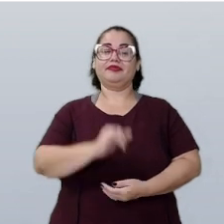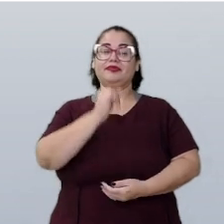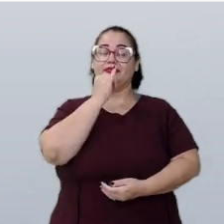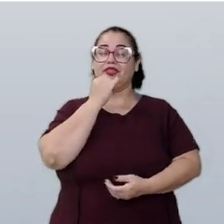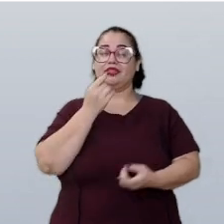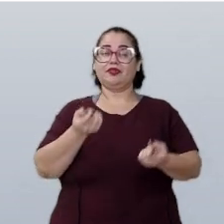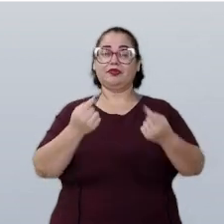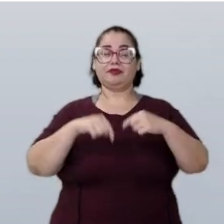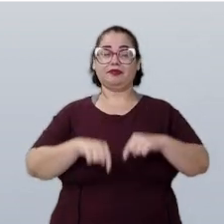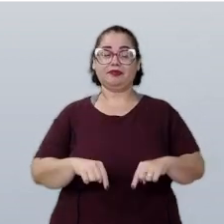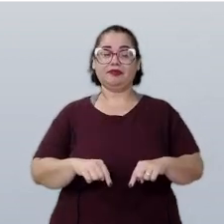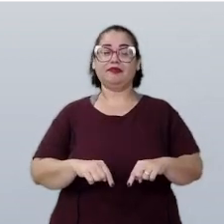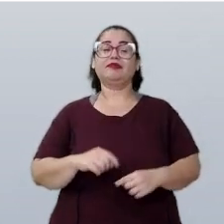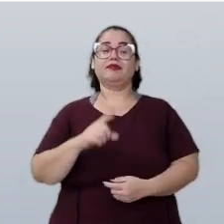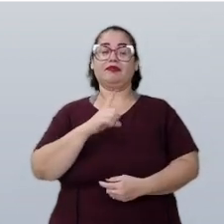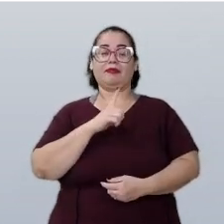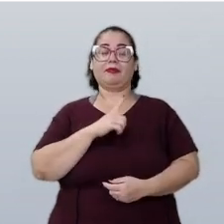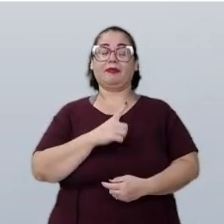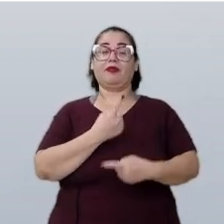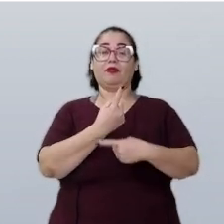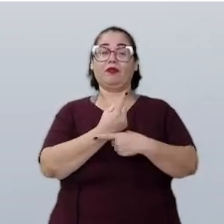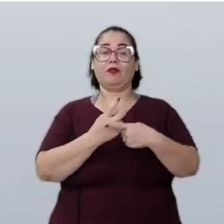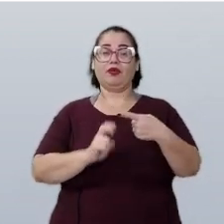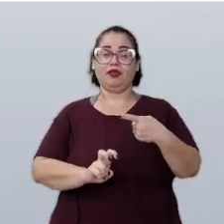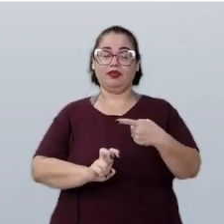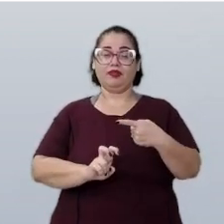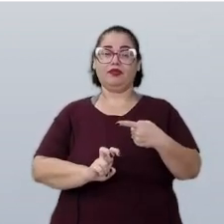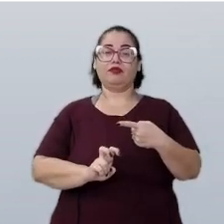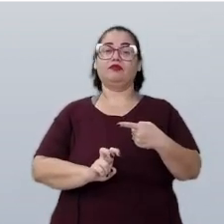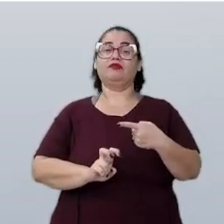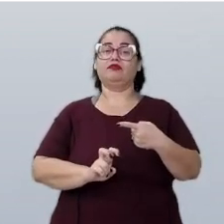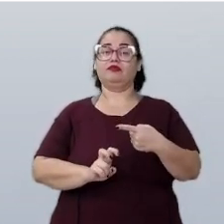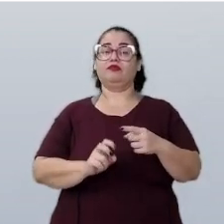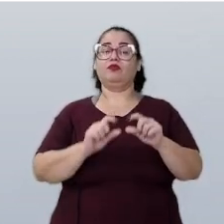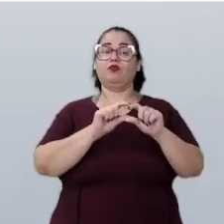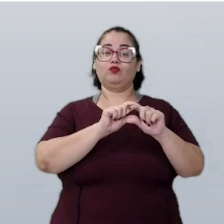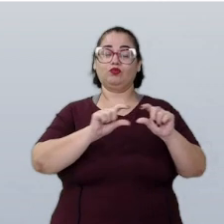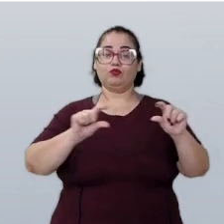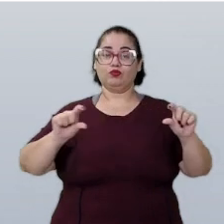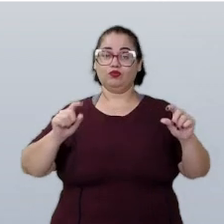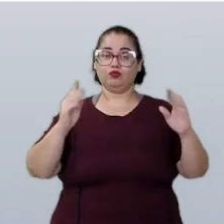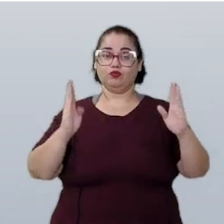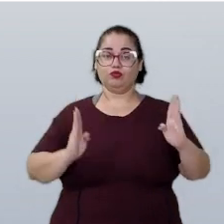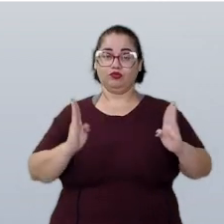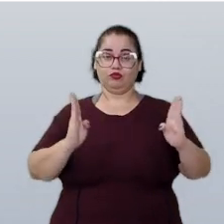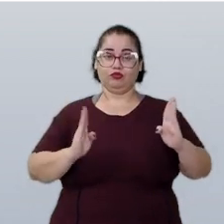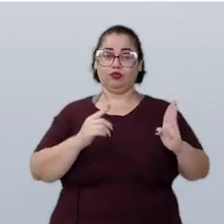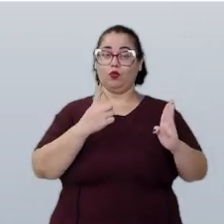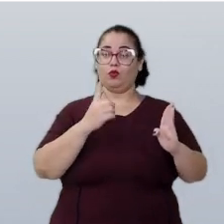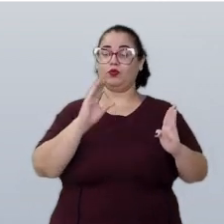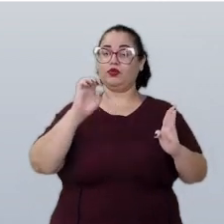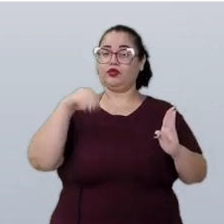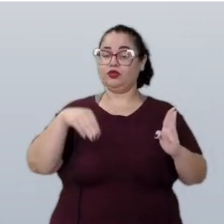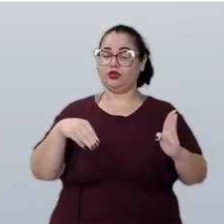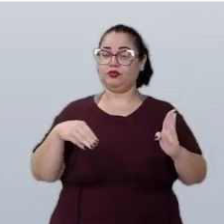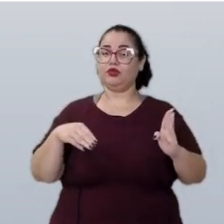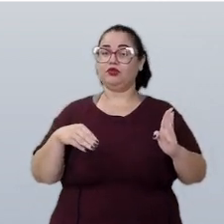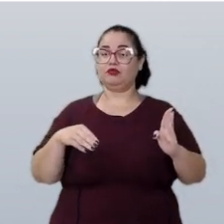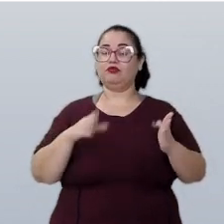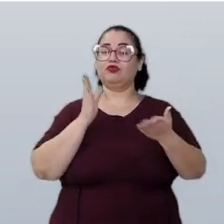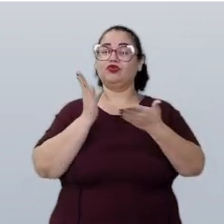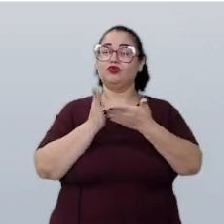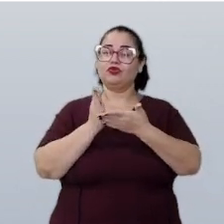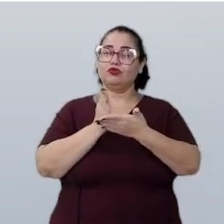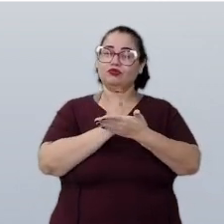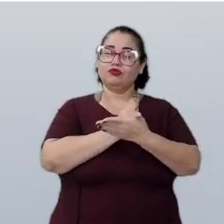abaixo, eu tenho um quinto. O inteiro, que seria um centímetro, foi